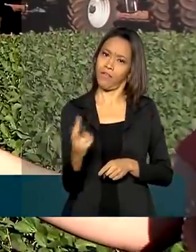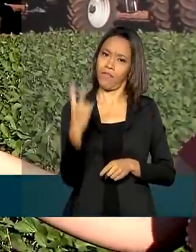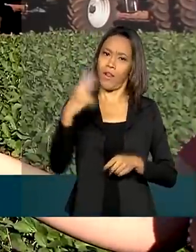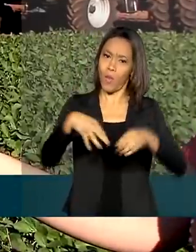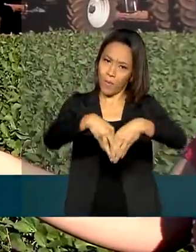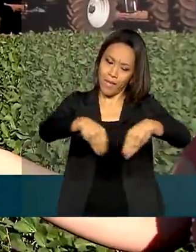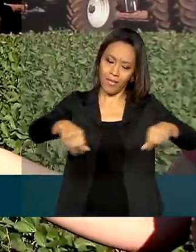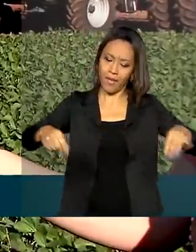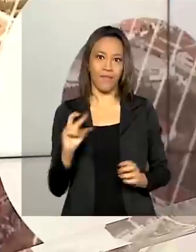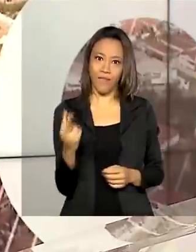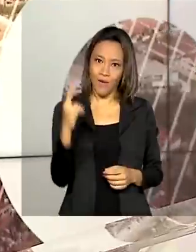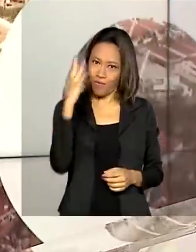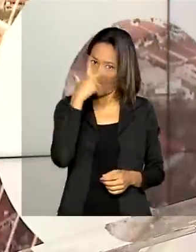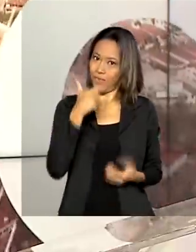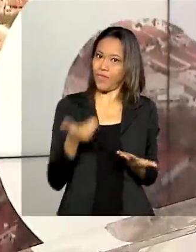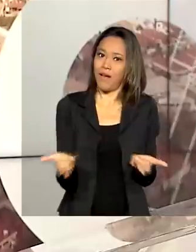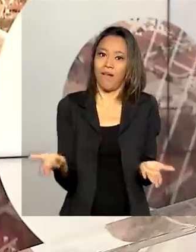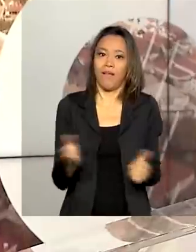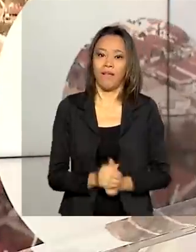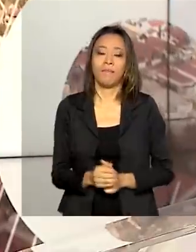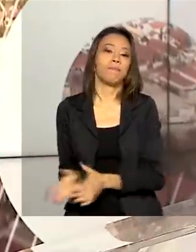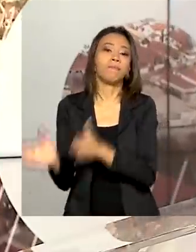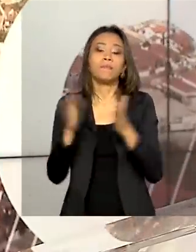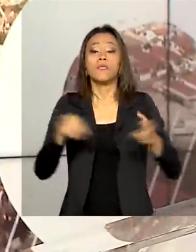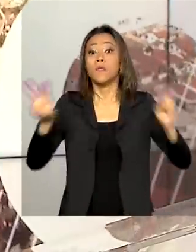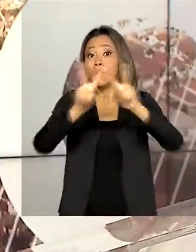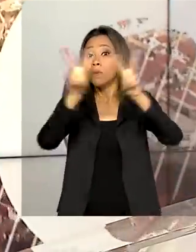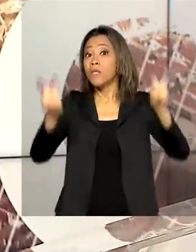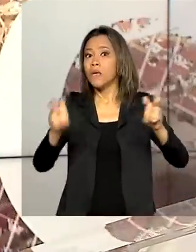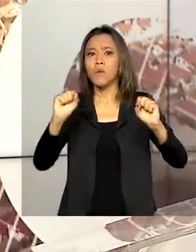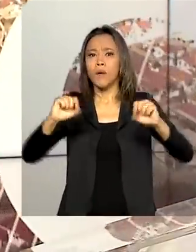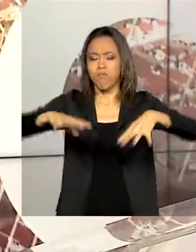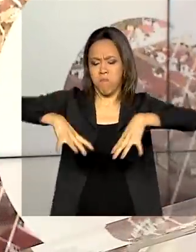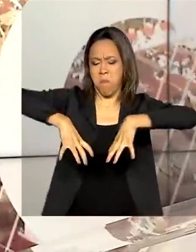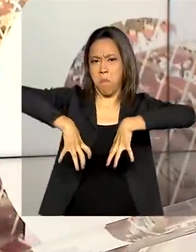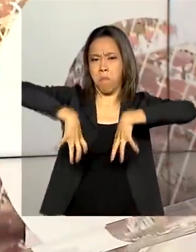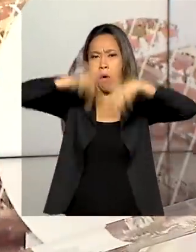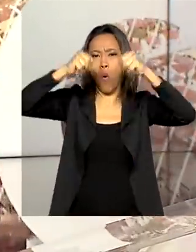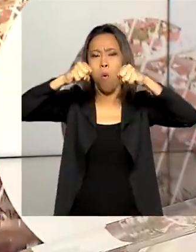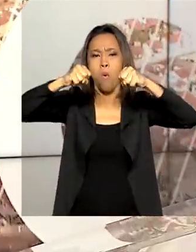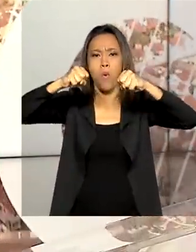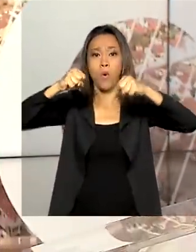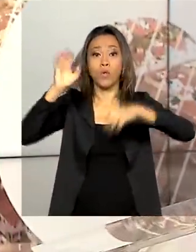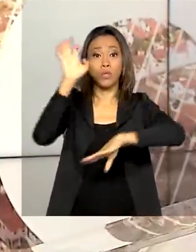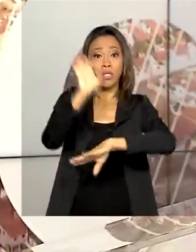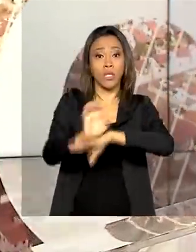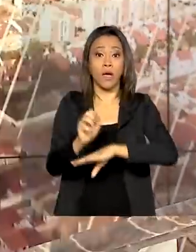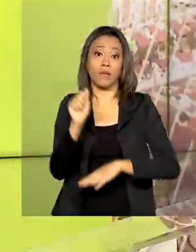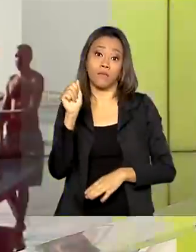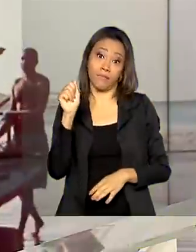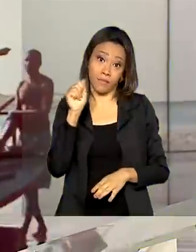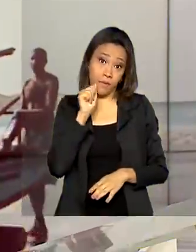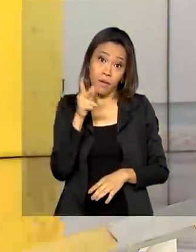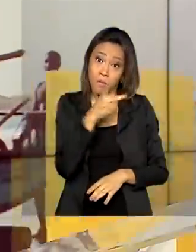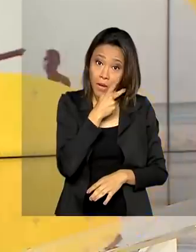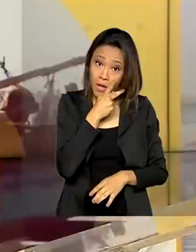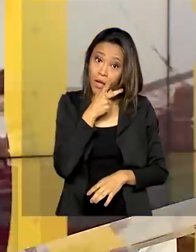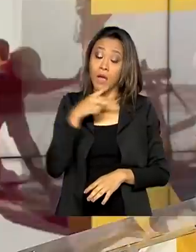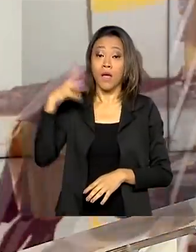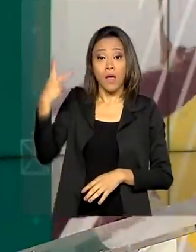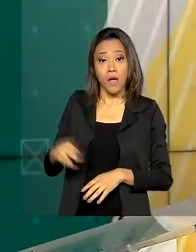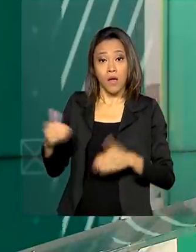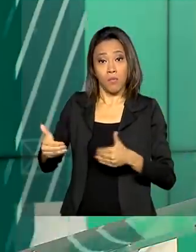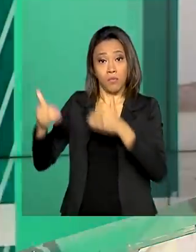bastante, né? Ficou muito bonita. O assunto agora é o apagão no Amapá. O Ministério de Minas e Energia criou um gabinete de crise para